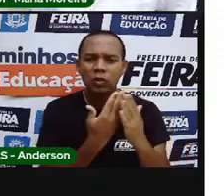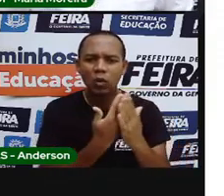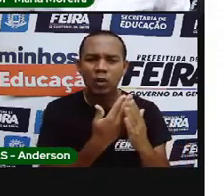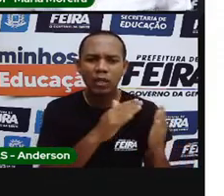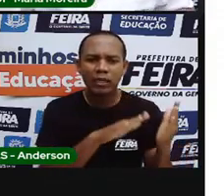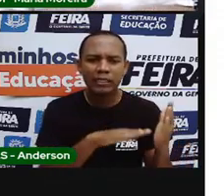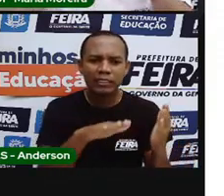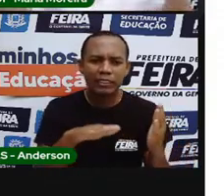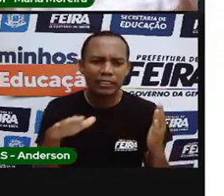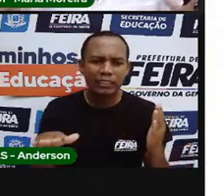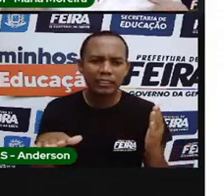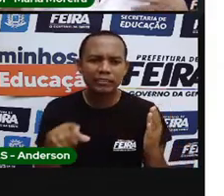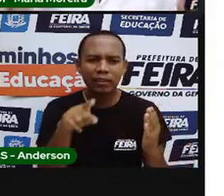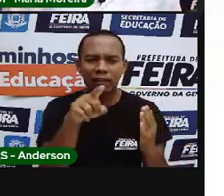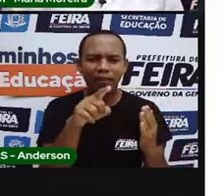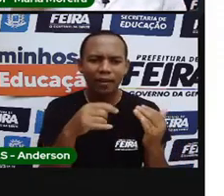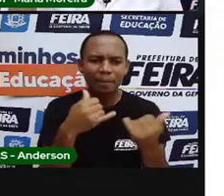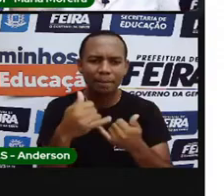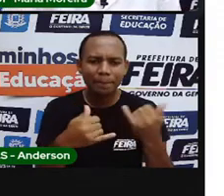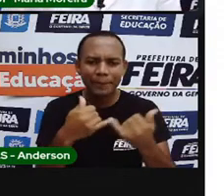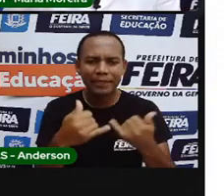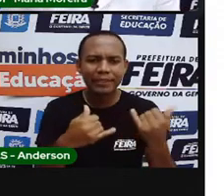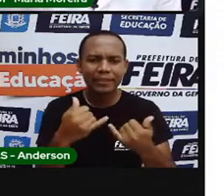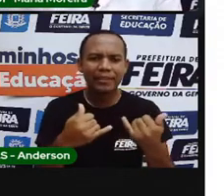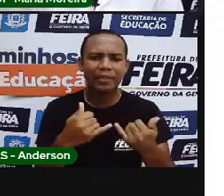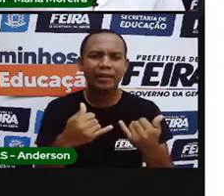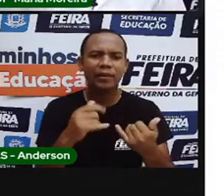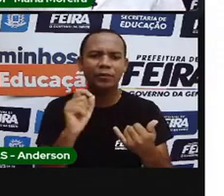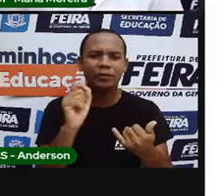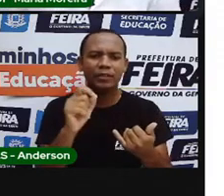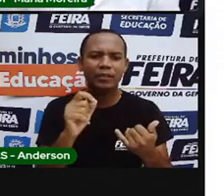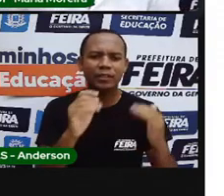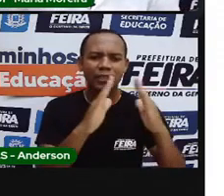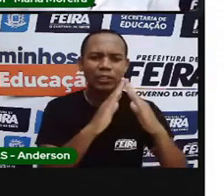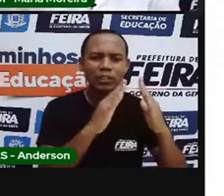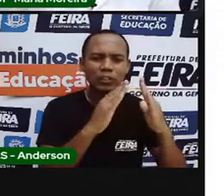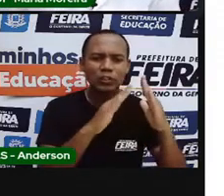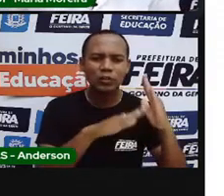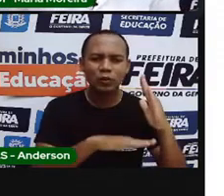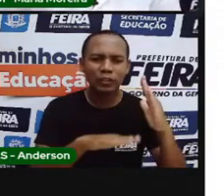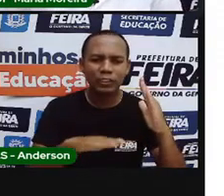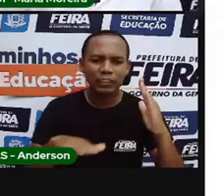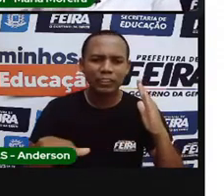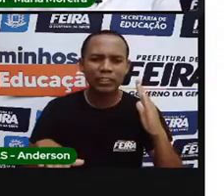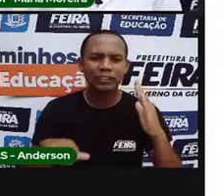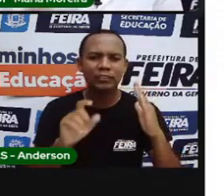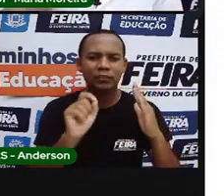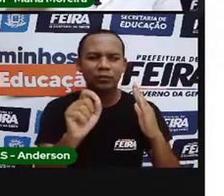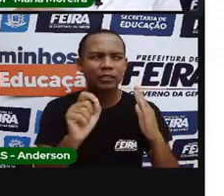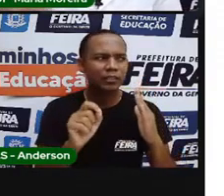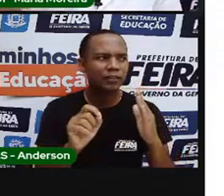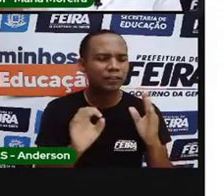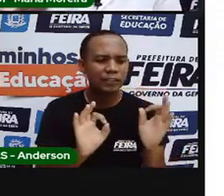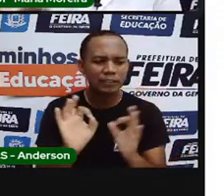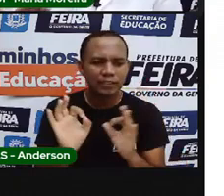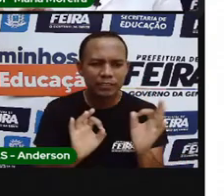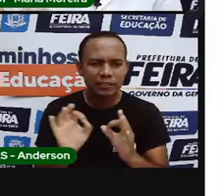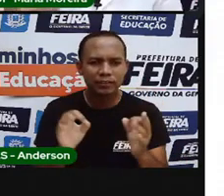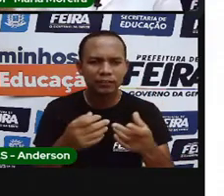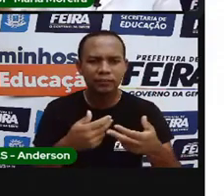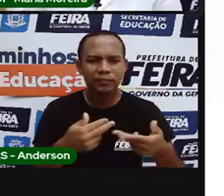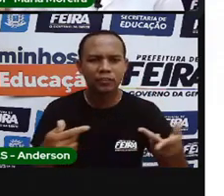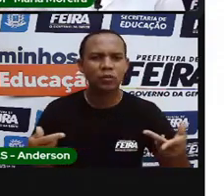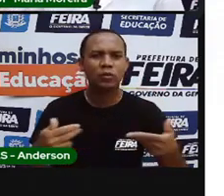e os professores e gestores, eles construíram uma brinquedoteca sustentável. Que é o quê? Produzida através de